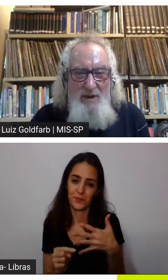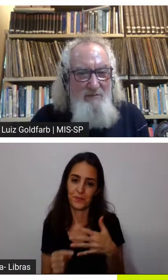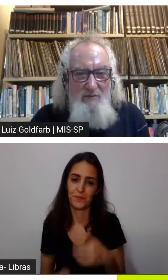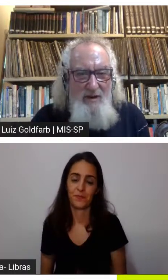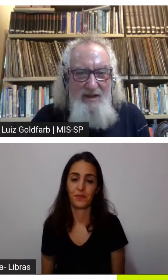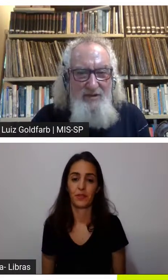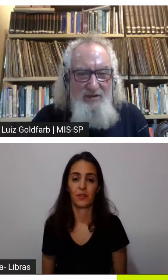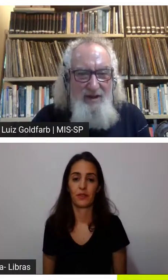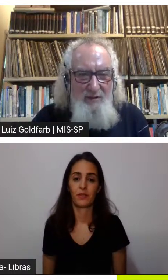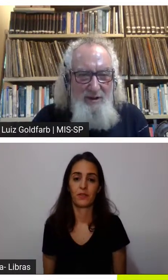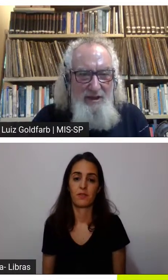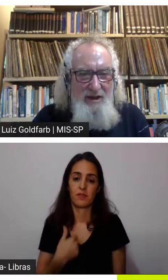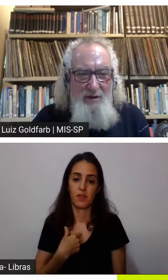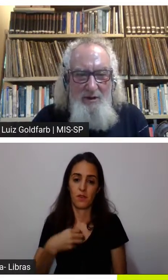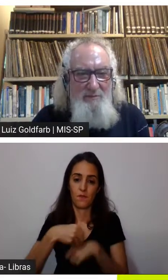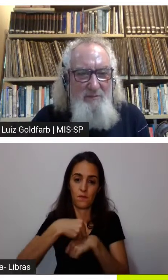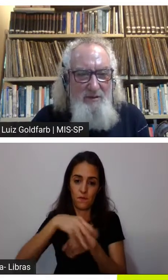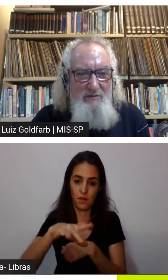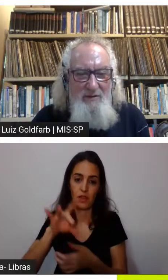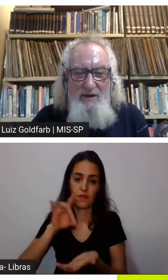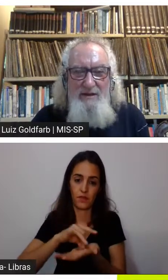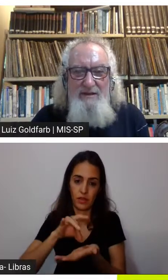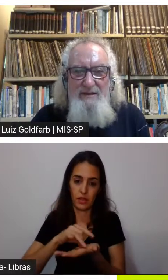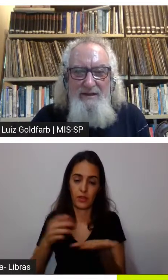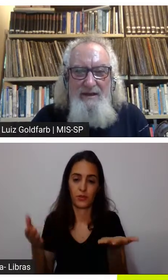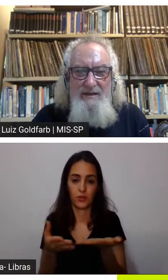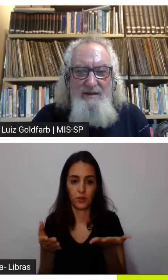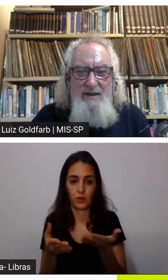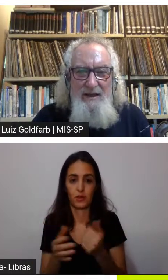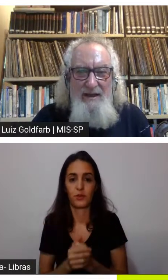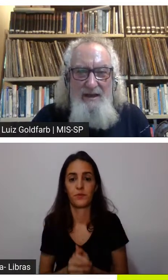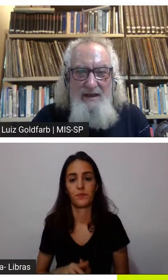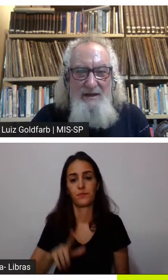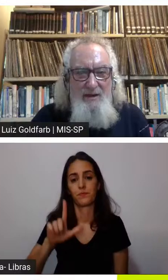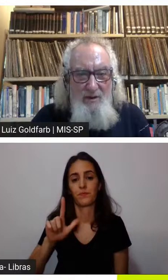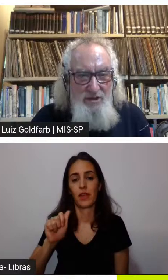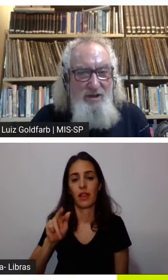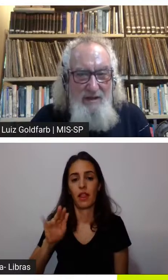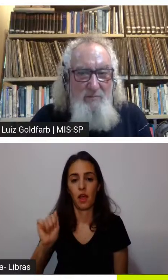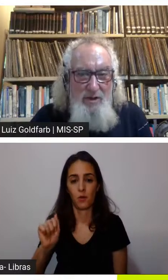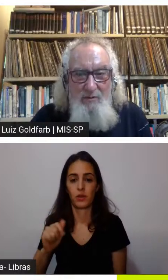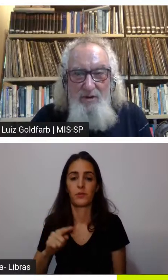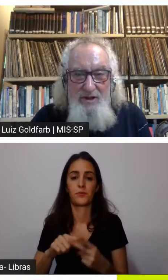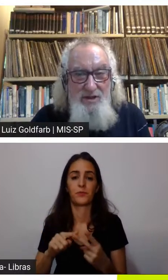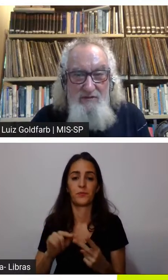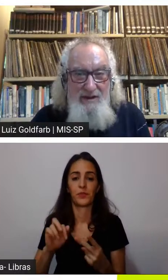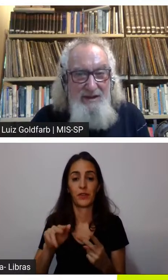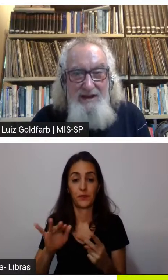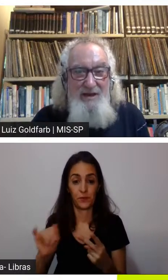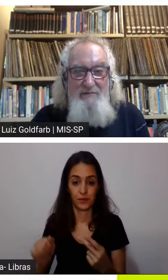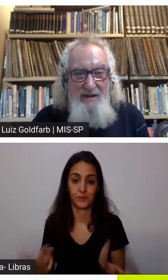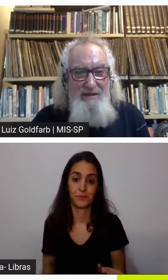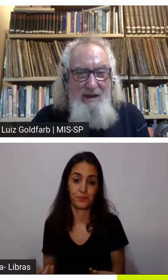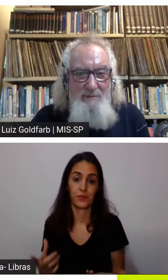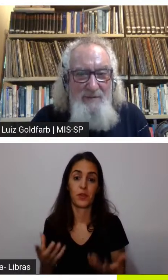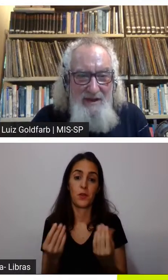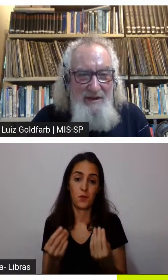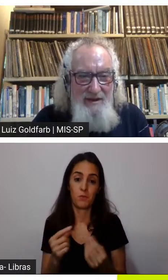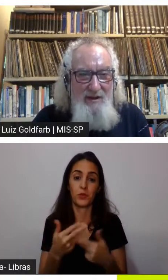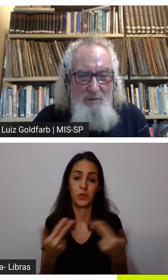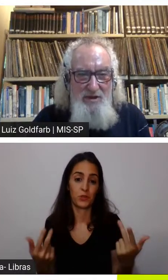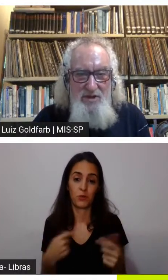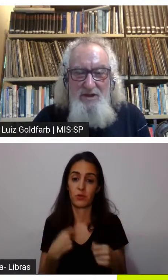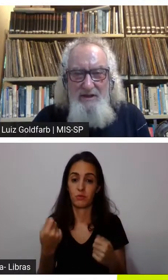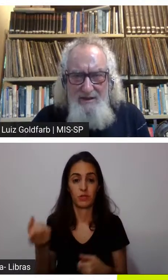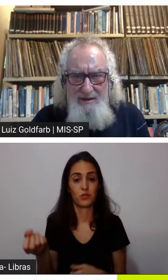eu também vou falar sincero aqui Laura e Ivan eu acho que tem muita coisa que a gente vai ter que reinventar